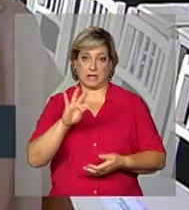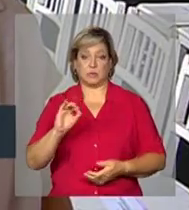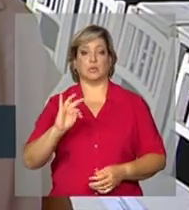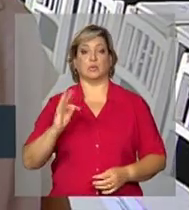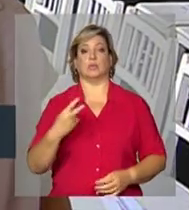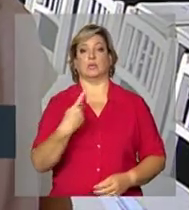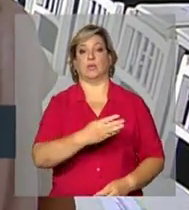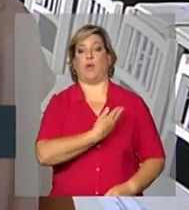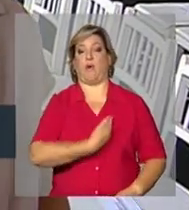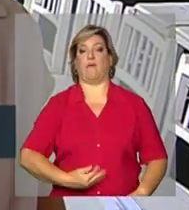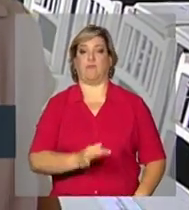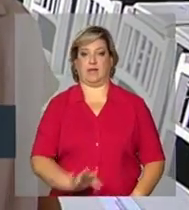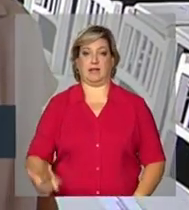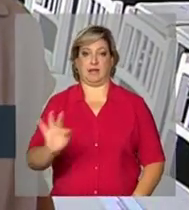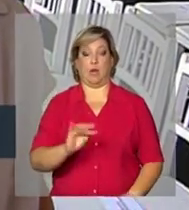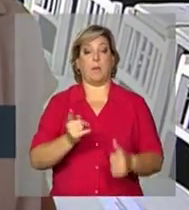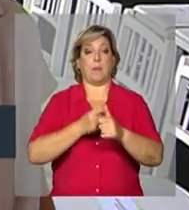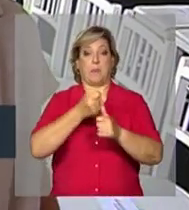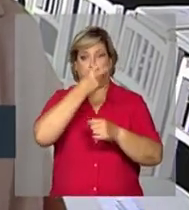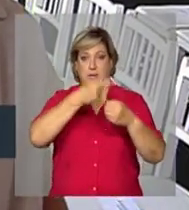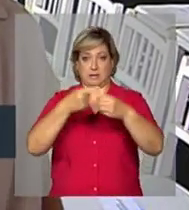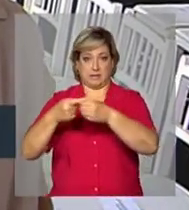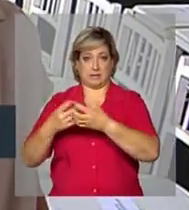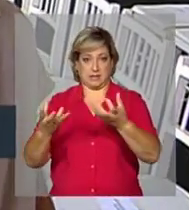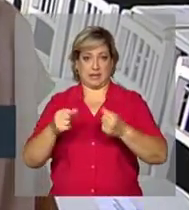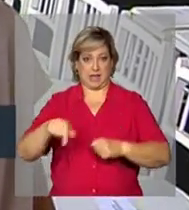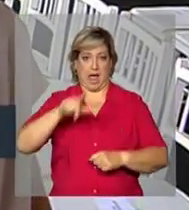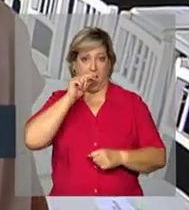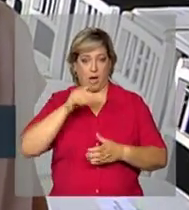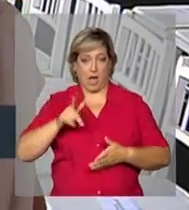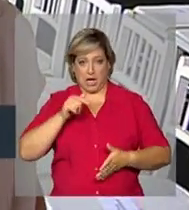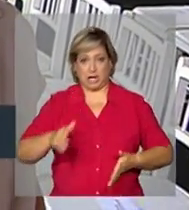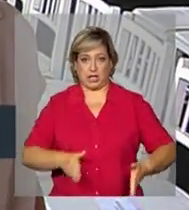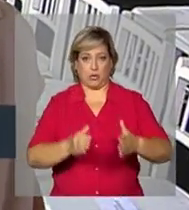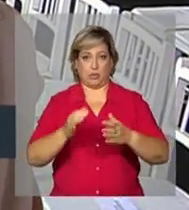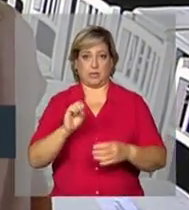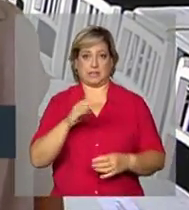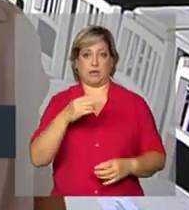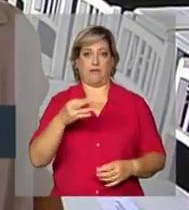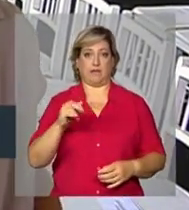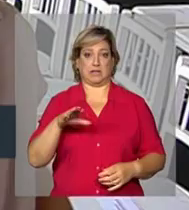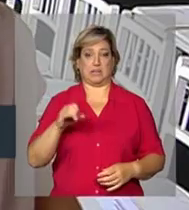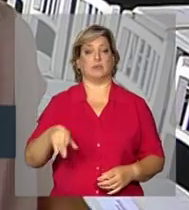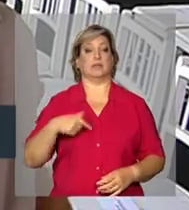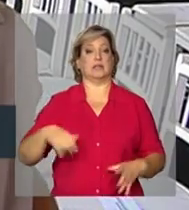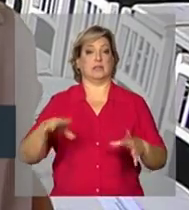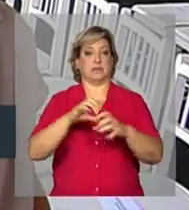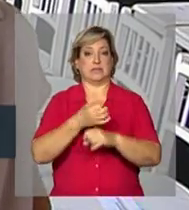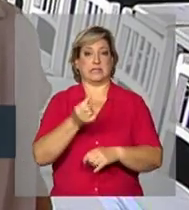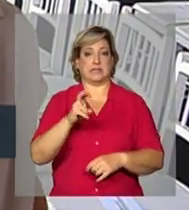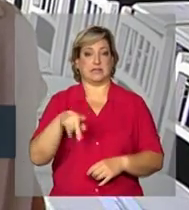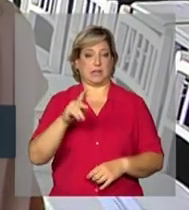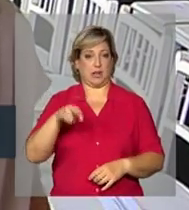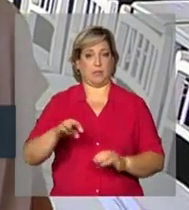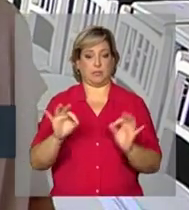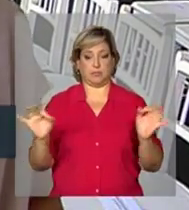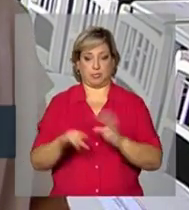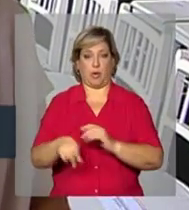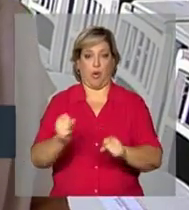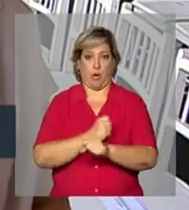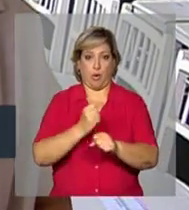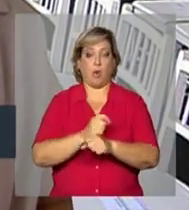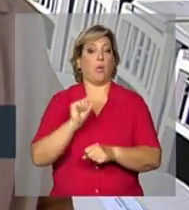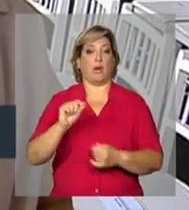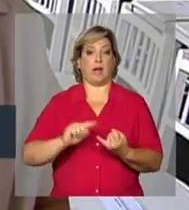municípios a receberem as águas do Rio São Francisco, nesses 65 quilômetros concluídos do canal,